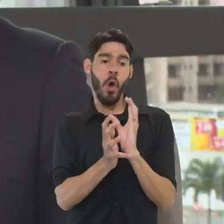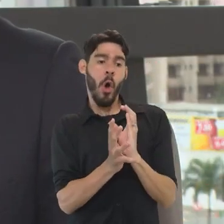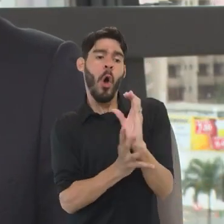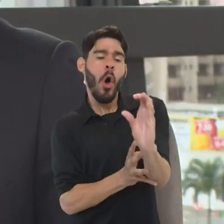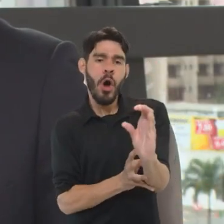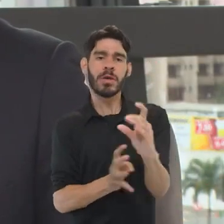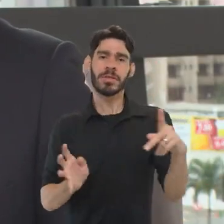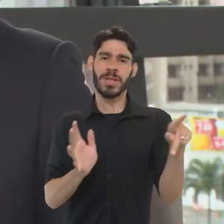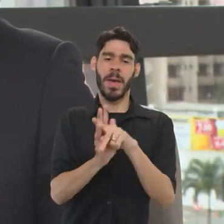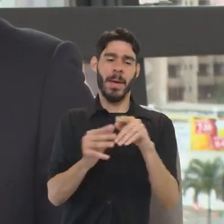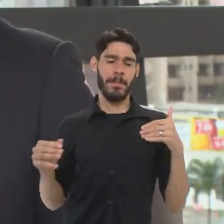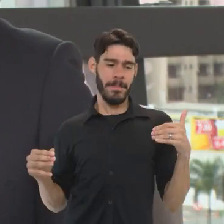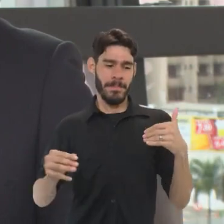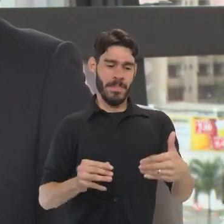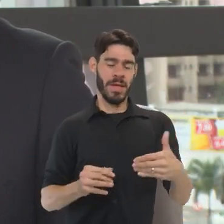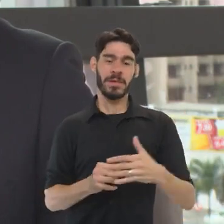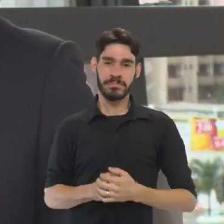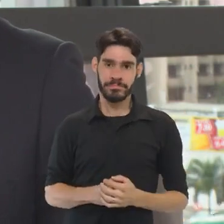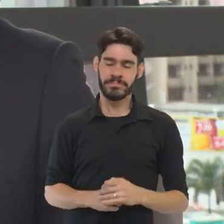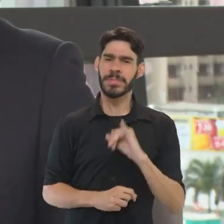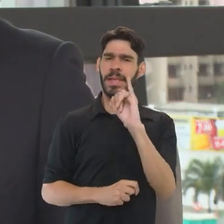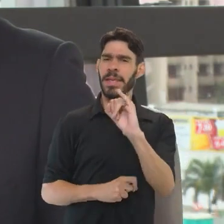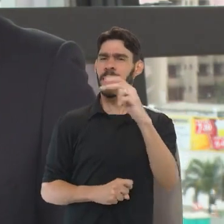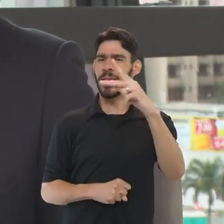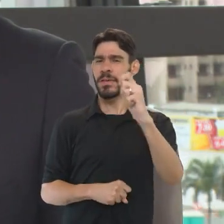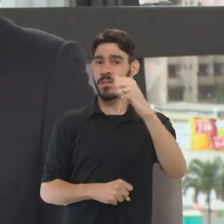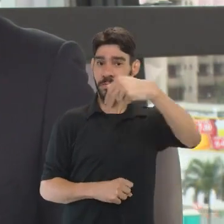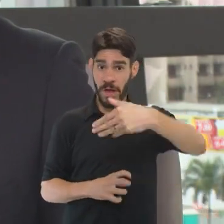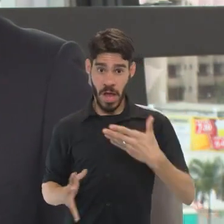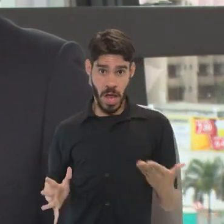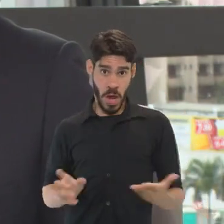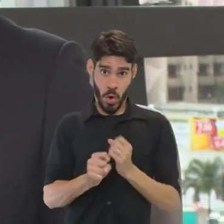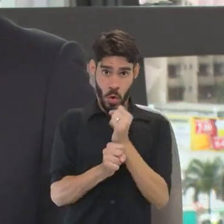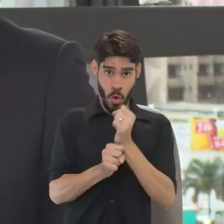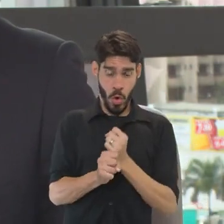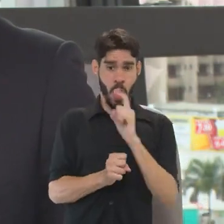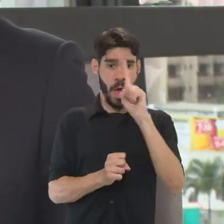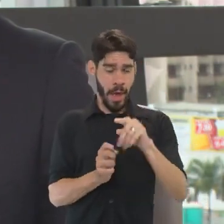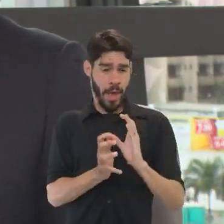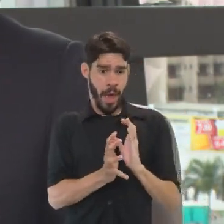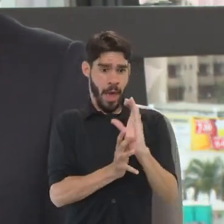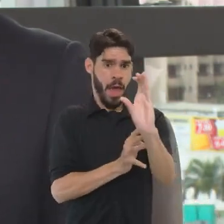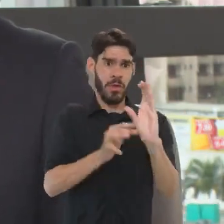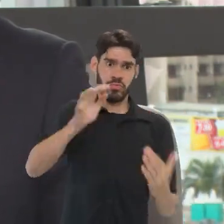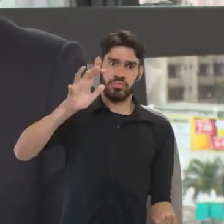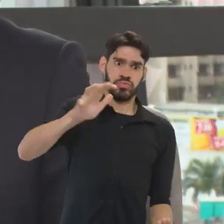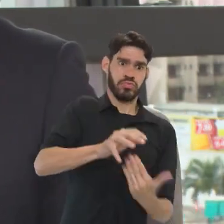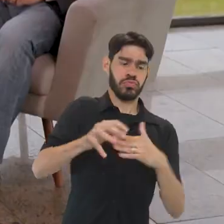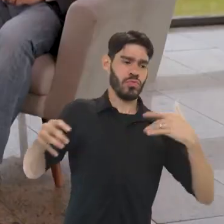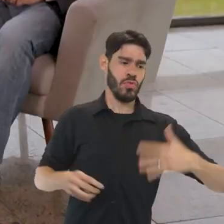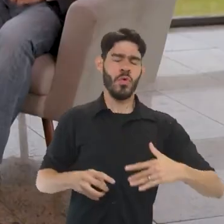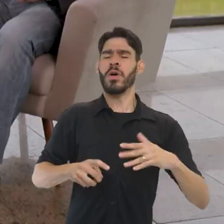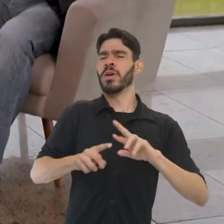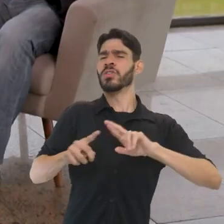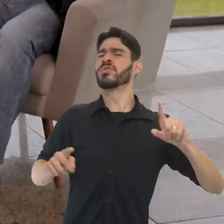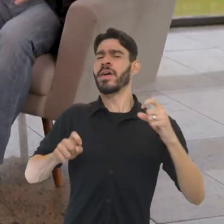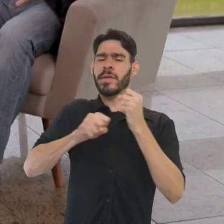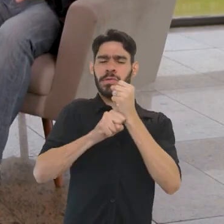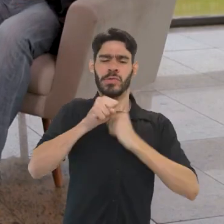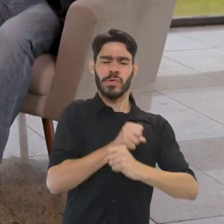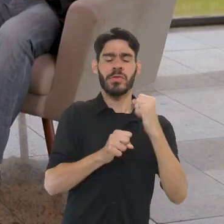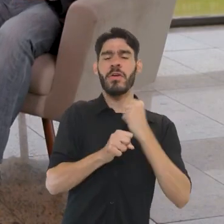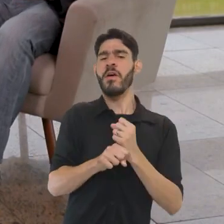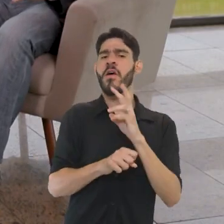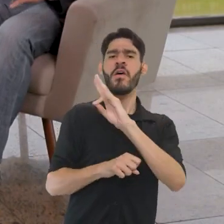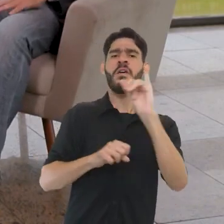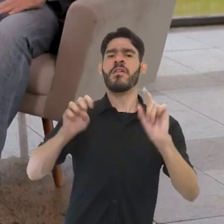orçamento do Ministério, do orçamento do IFAM para esse ano. É um orçamento recorde em relação aos anos anteriores e o que